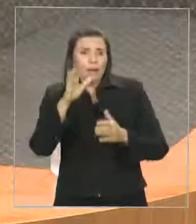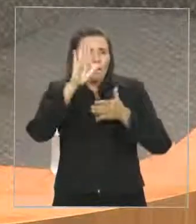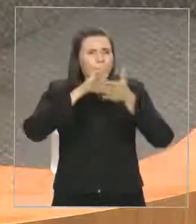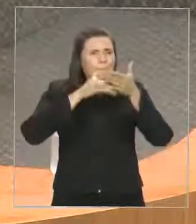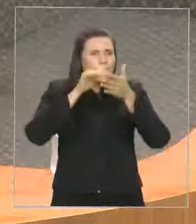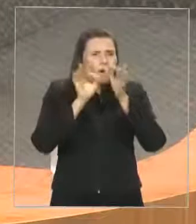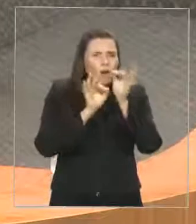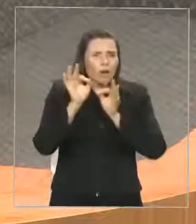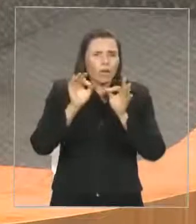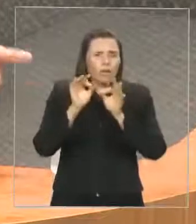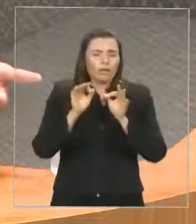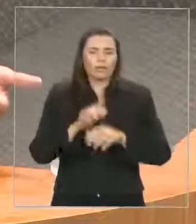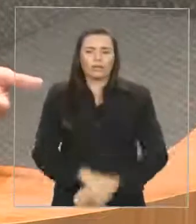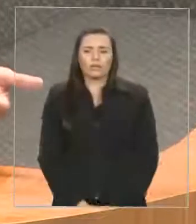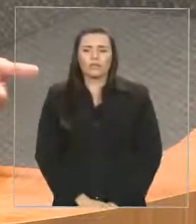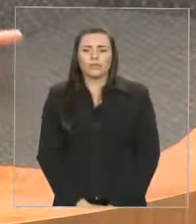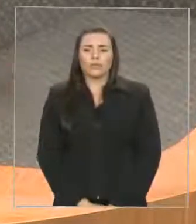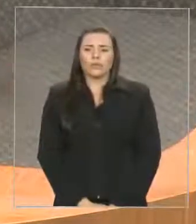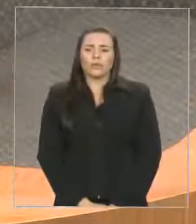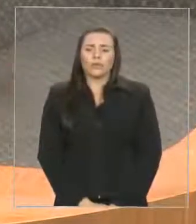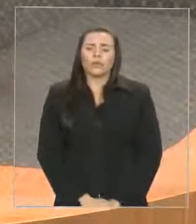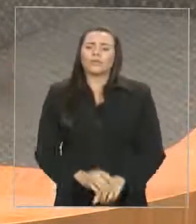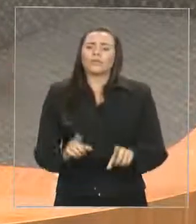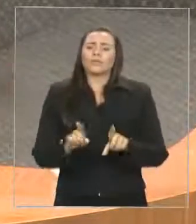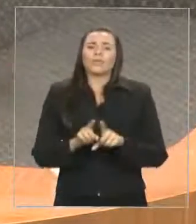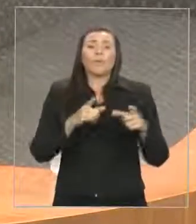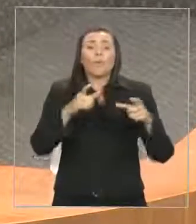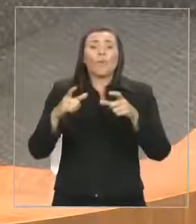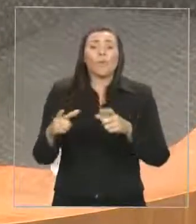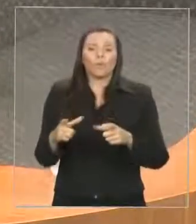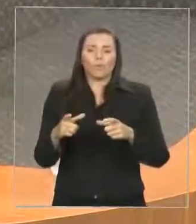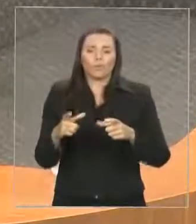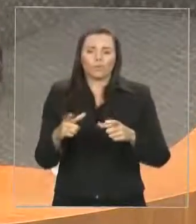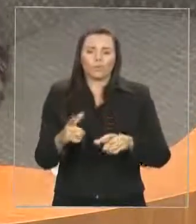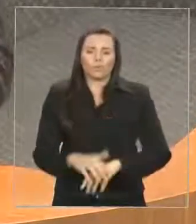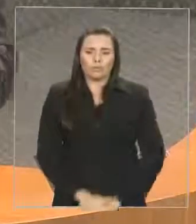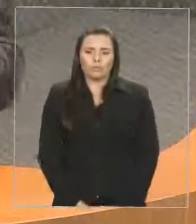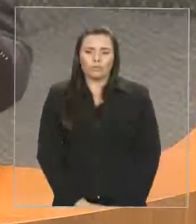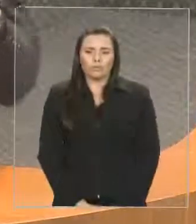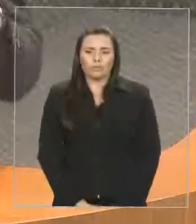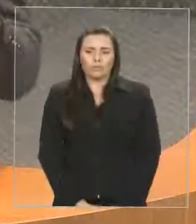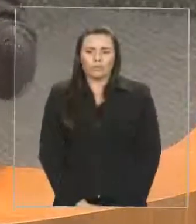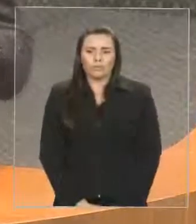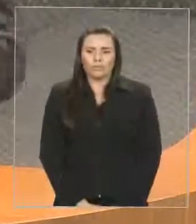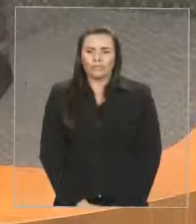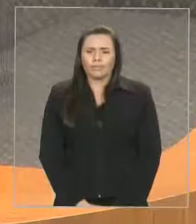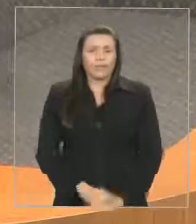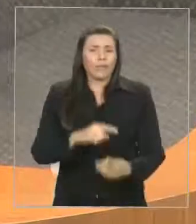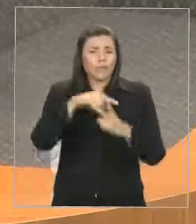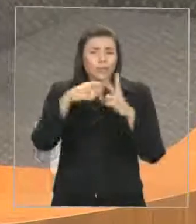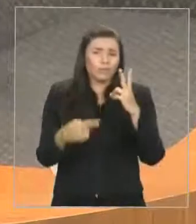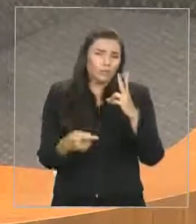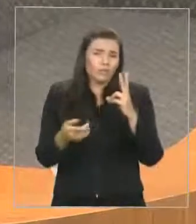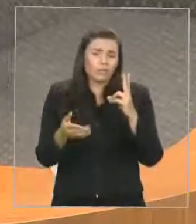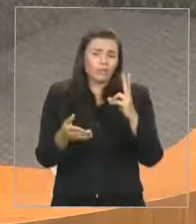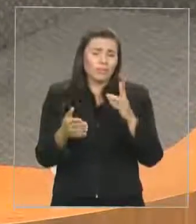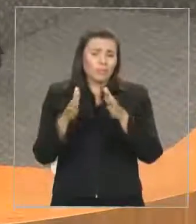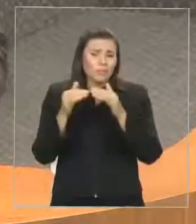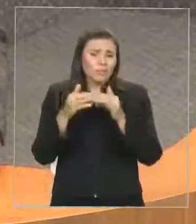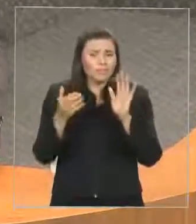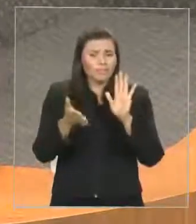que seja especificado o tipo de reforma que foi ou que está sendo realizada. Um pedido simples, só o endereço